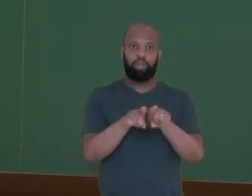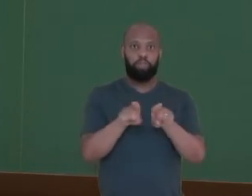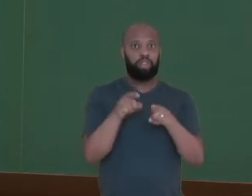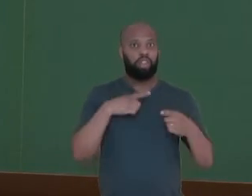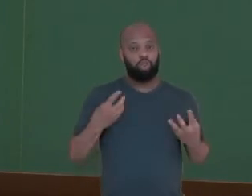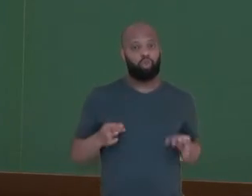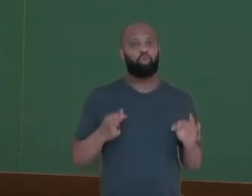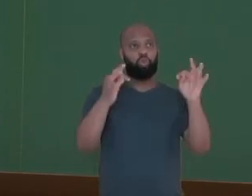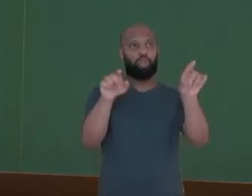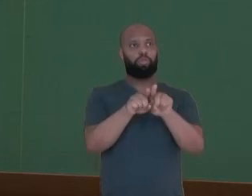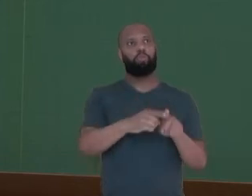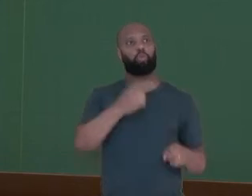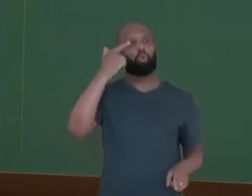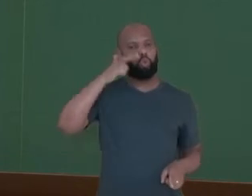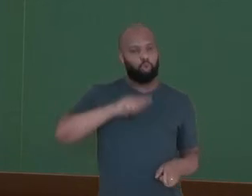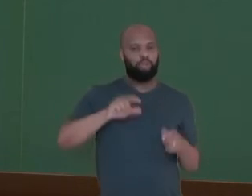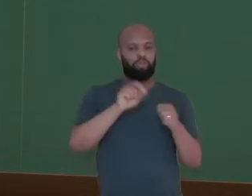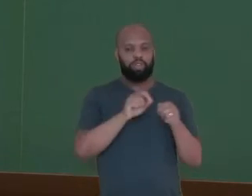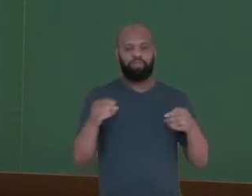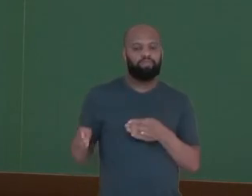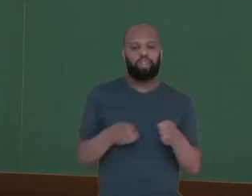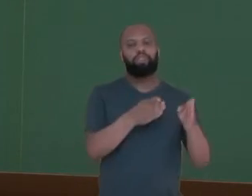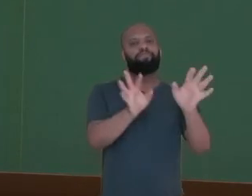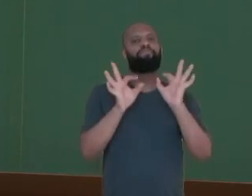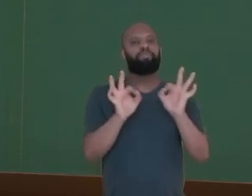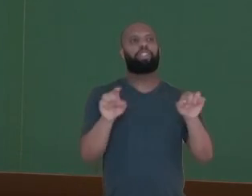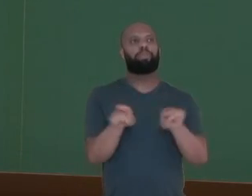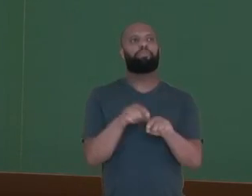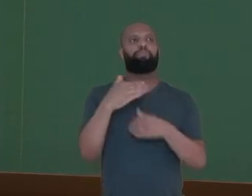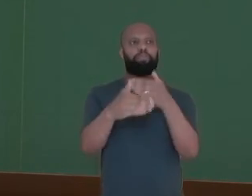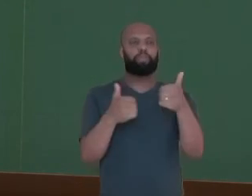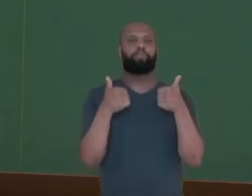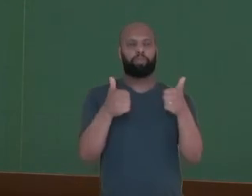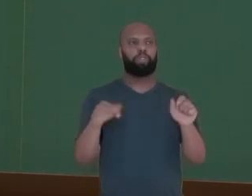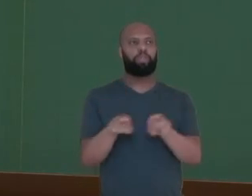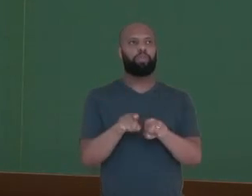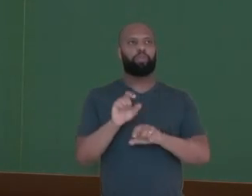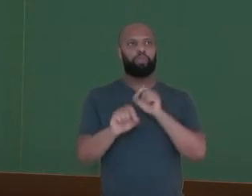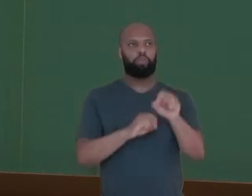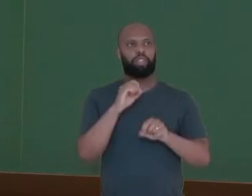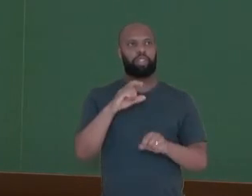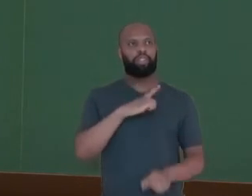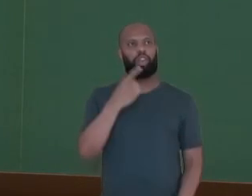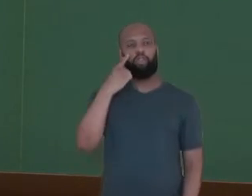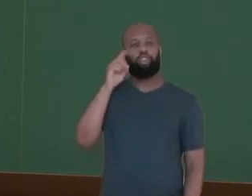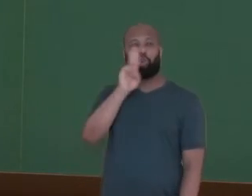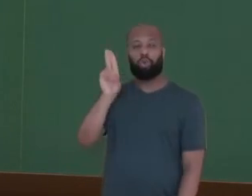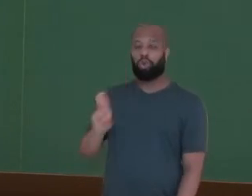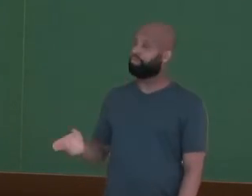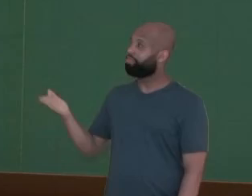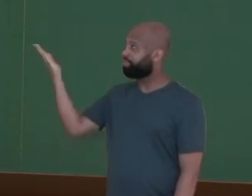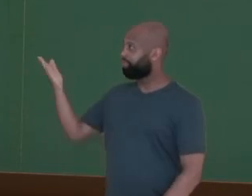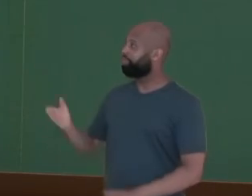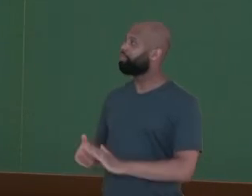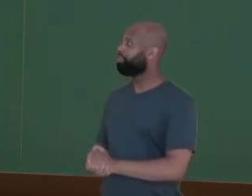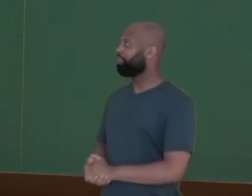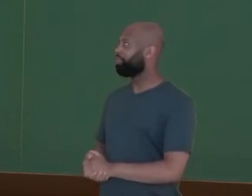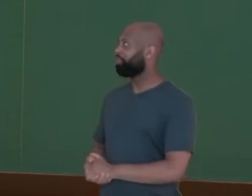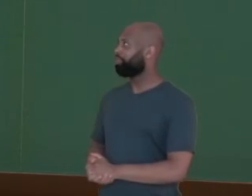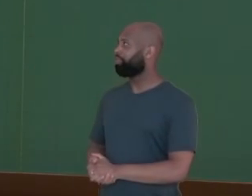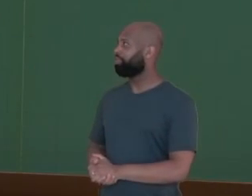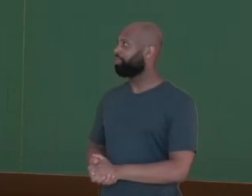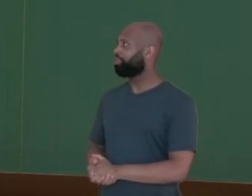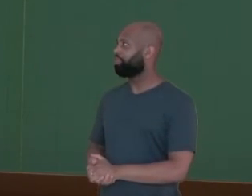várias tecnologias. Pra que o praticante tenha um maior desempenho. Que é o Cross Country, Downhill, Dual Shallow,